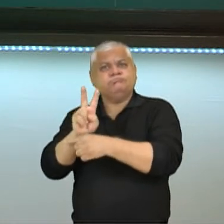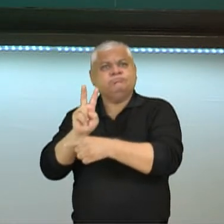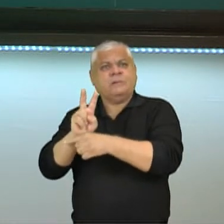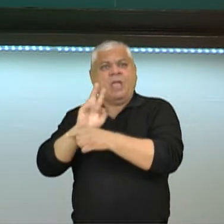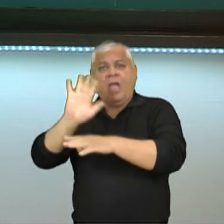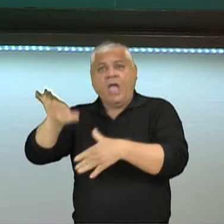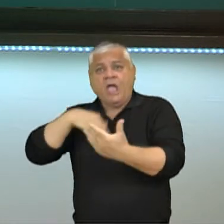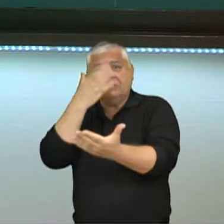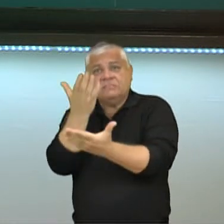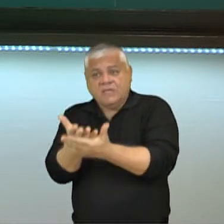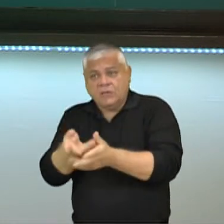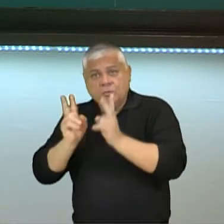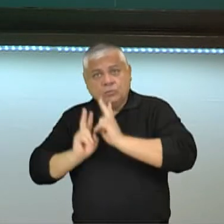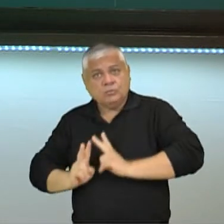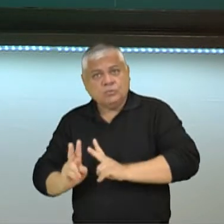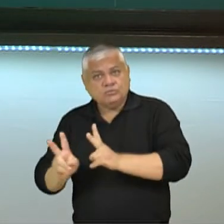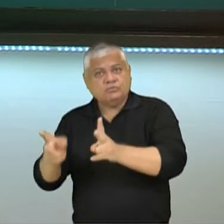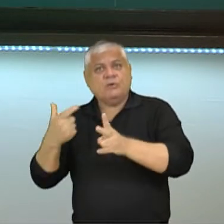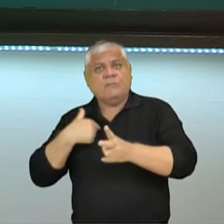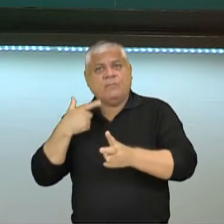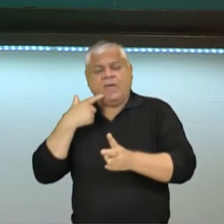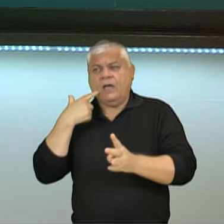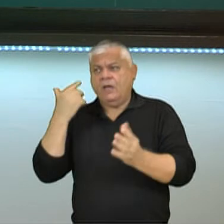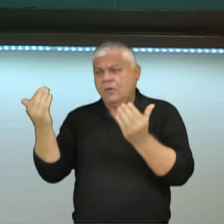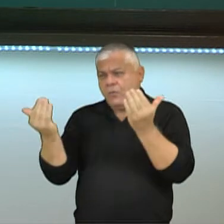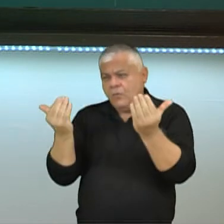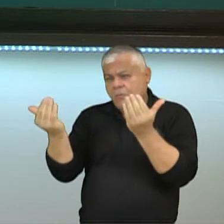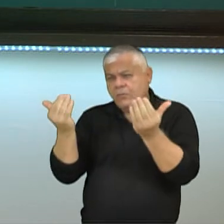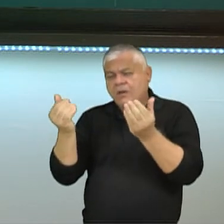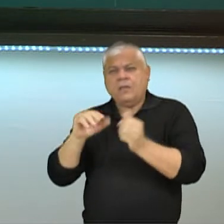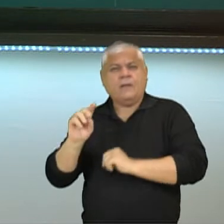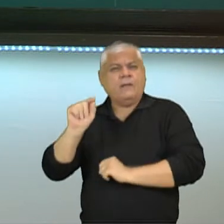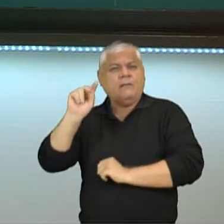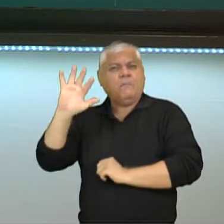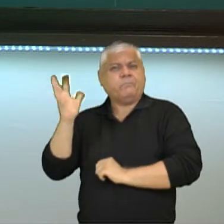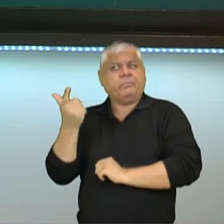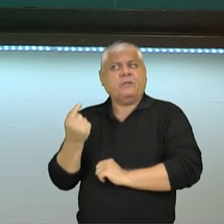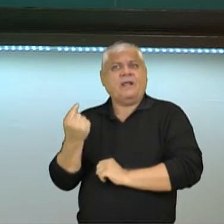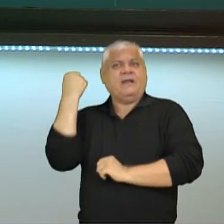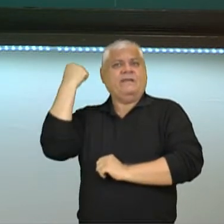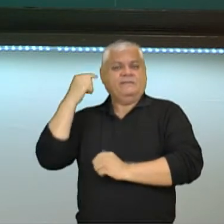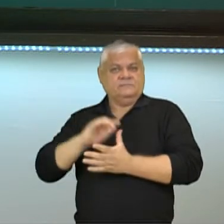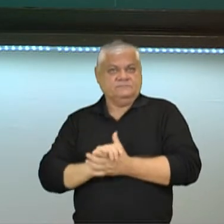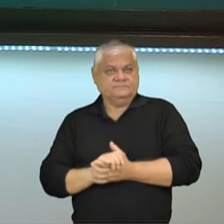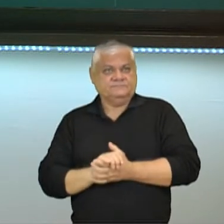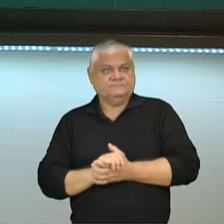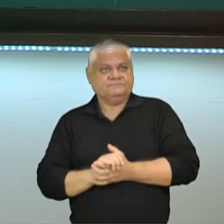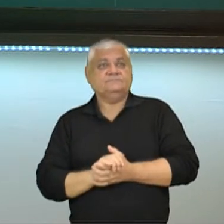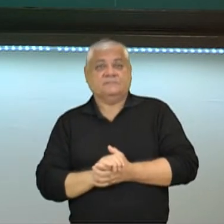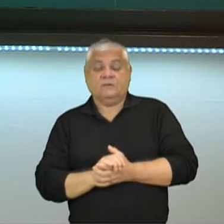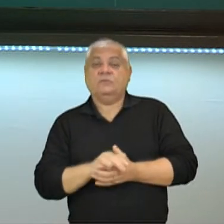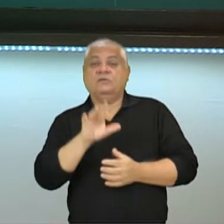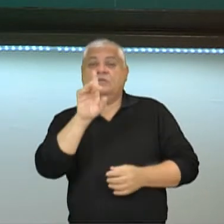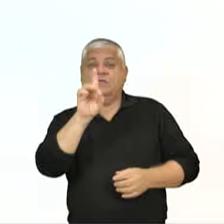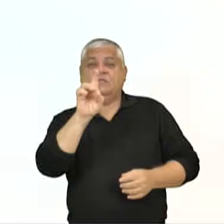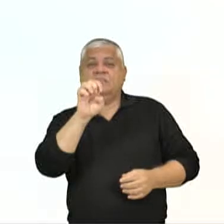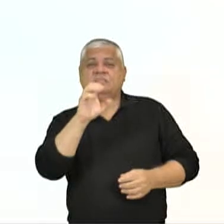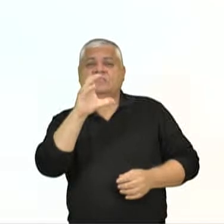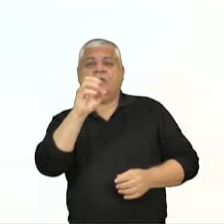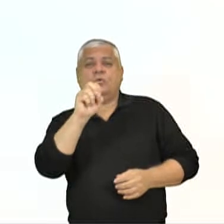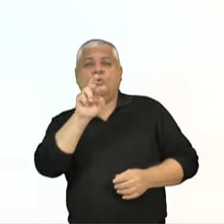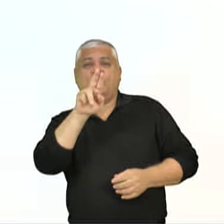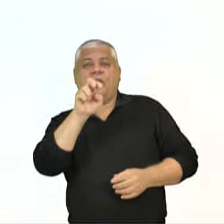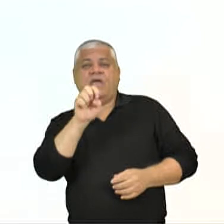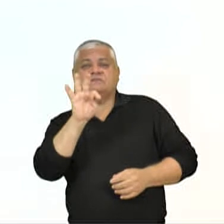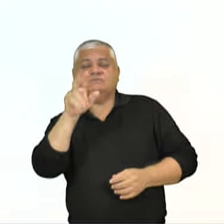a gente vai ter exatamente como resultado para a gente ter uma análise do que aconteceu no passado. Seguindo em frente. Pintura decorativa. Lembrando vocês, gente, que os